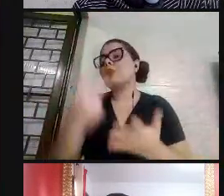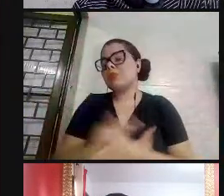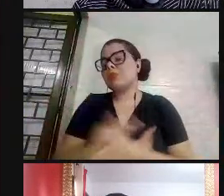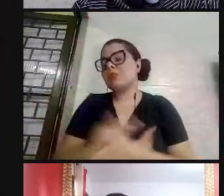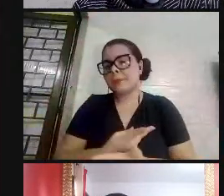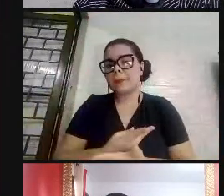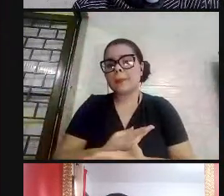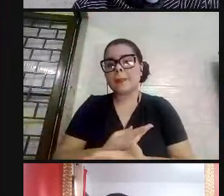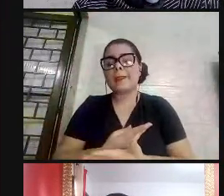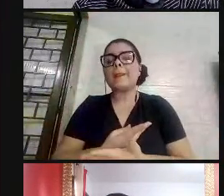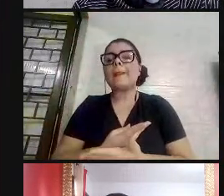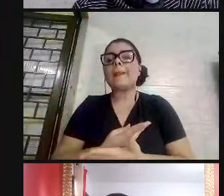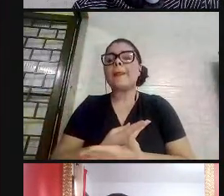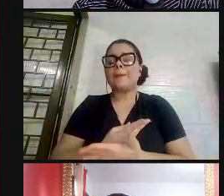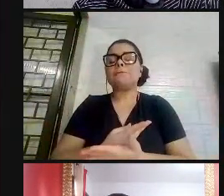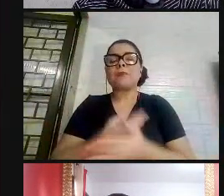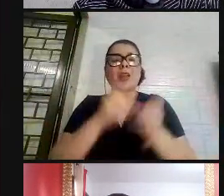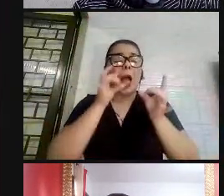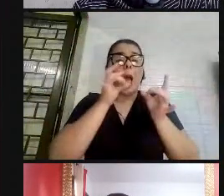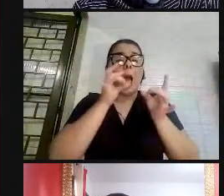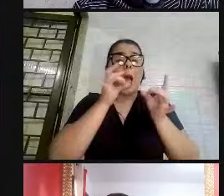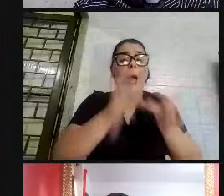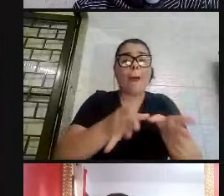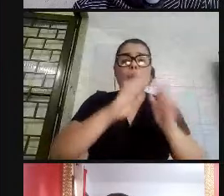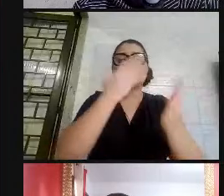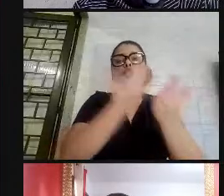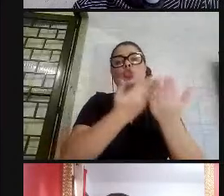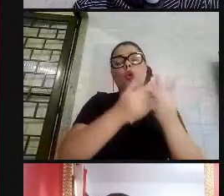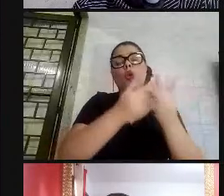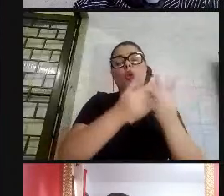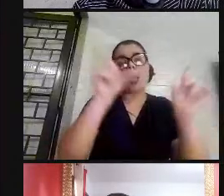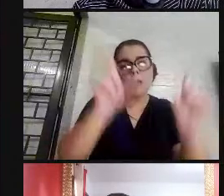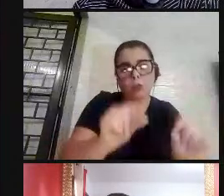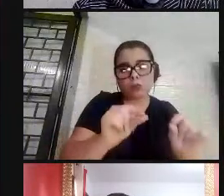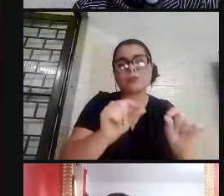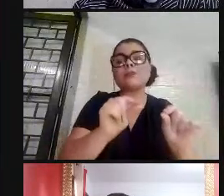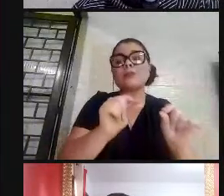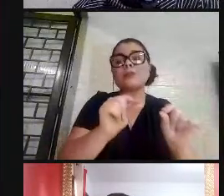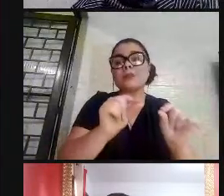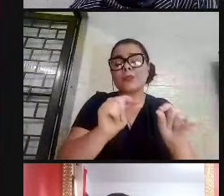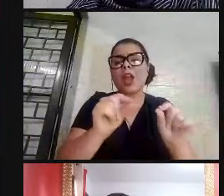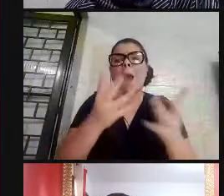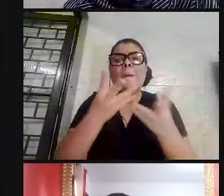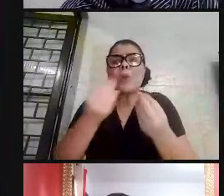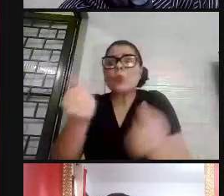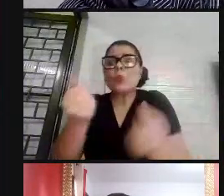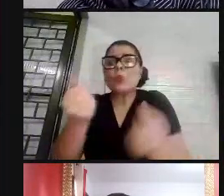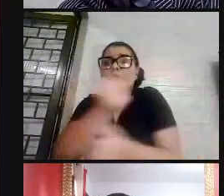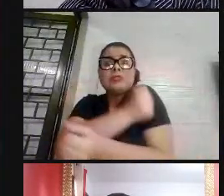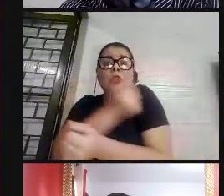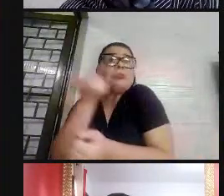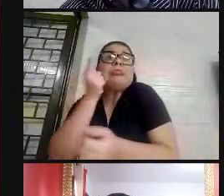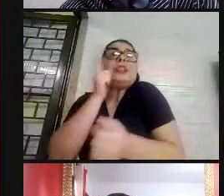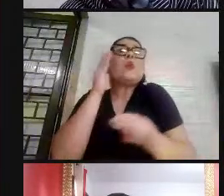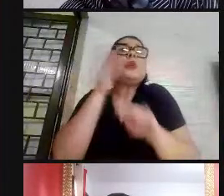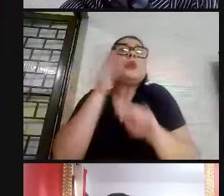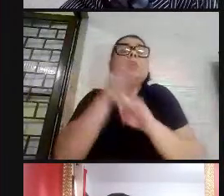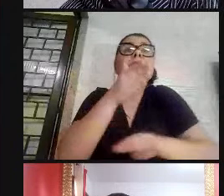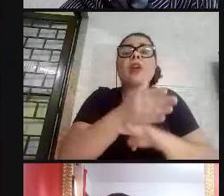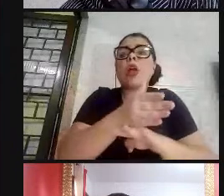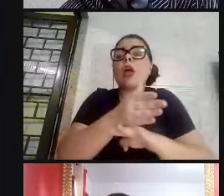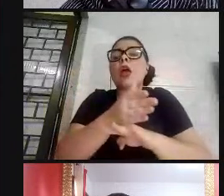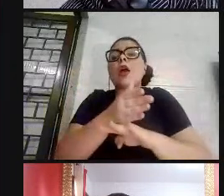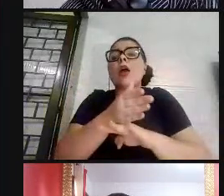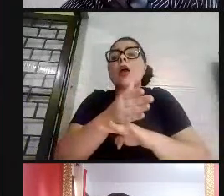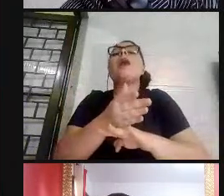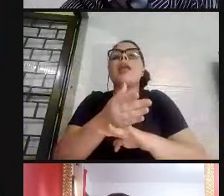Uma baixa evasão escolar, muitos alunos que não conseguiram, querem, pediram para voltar para